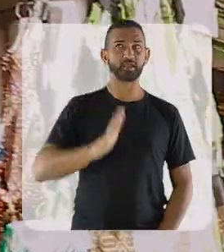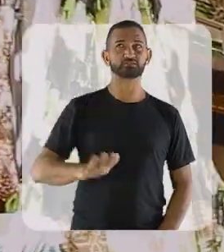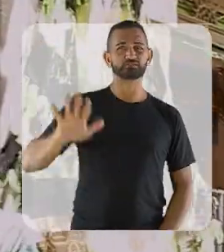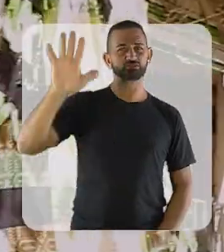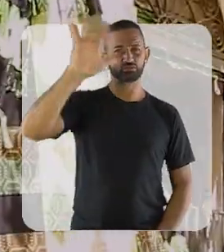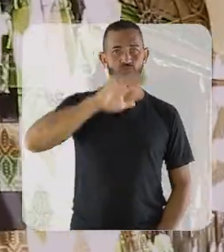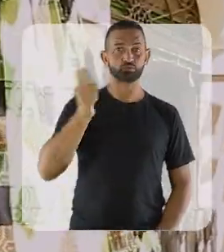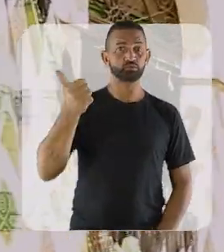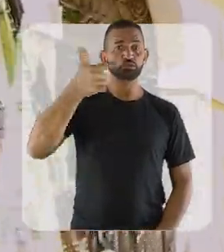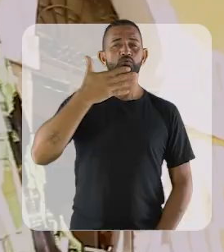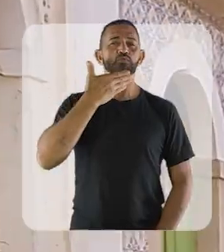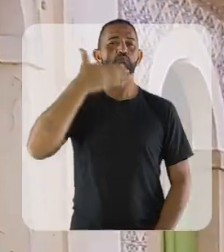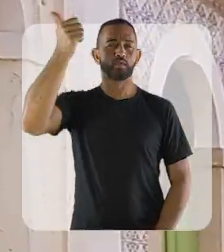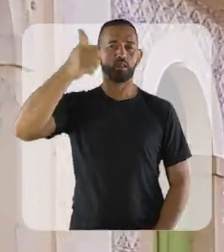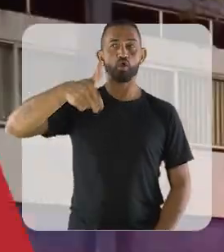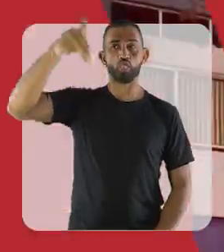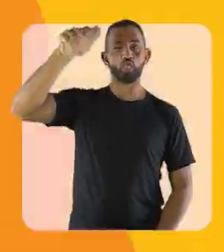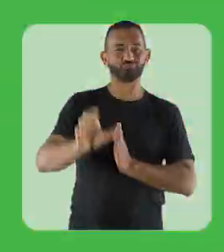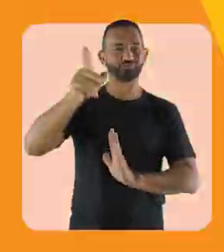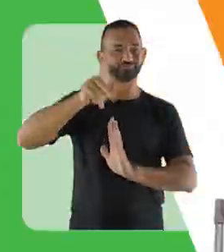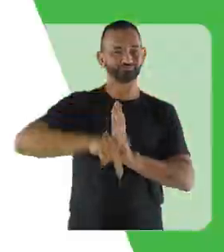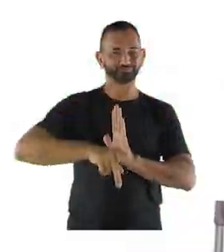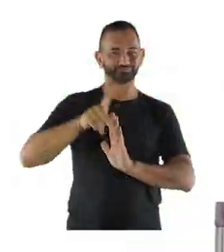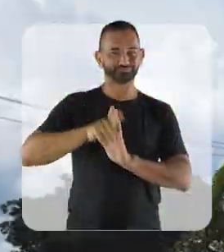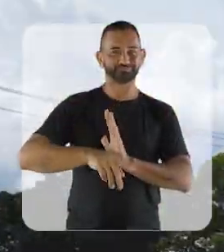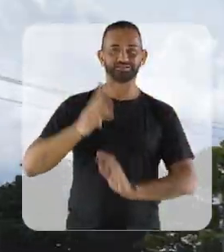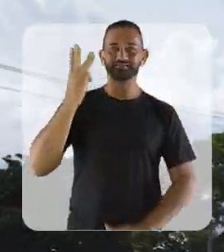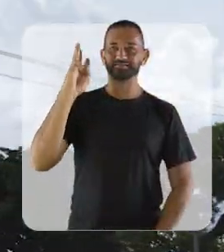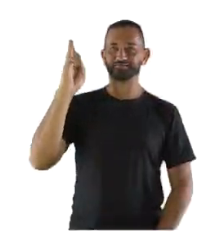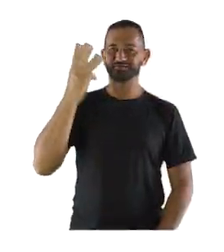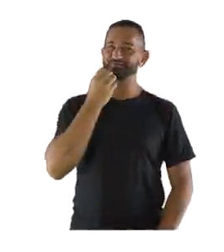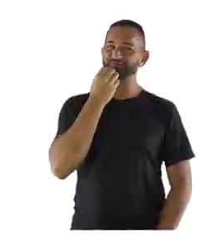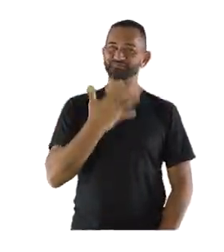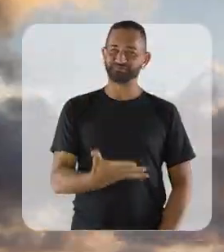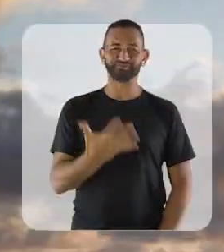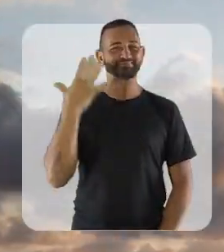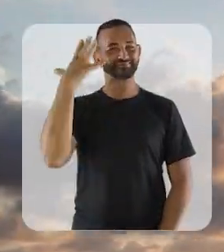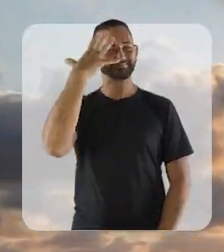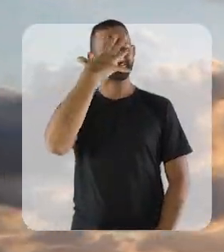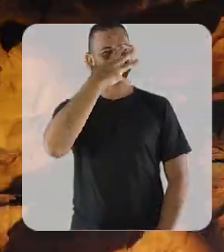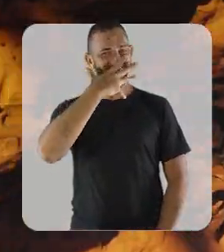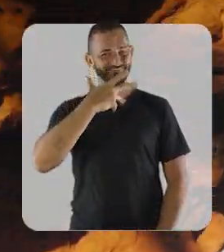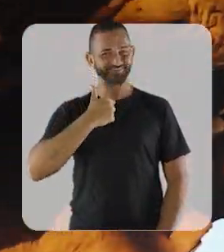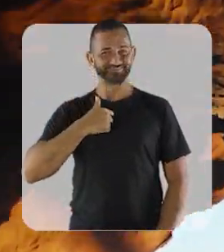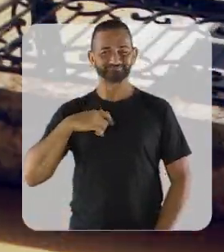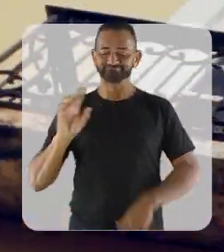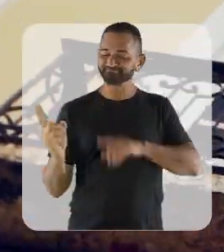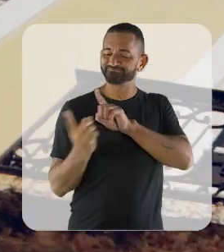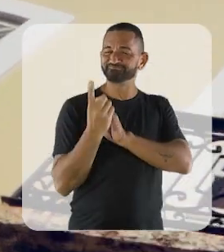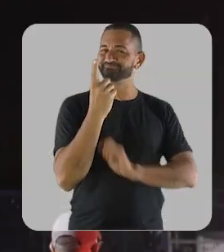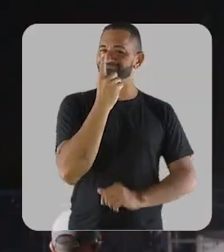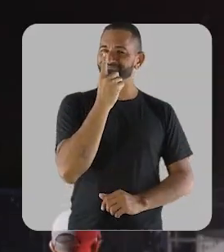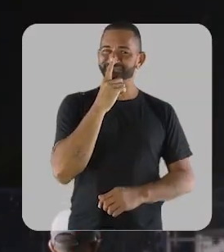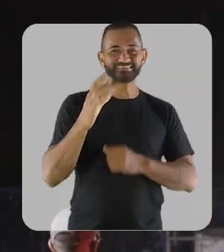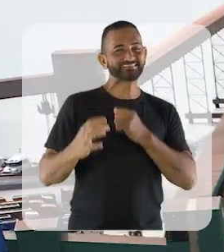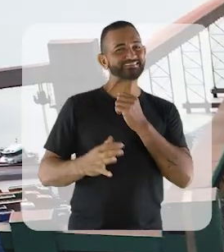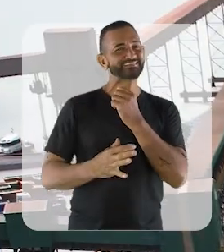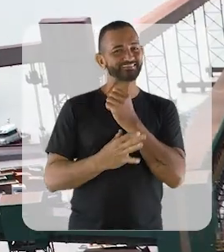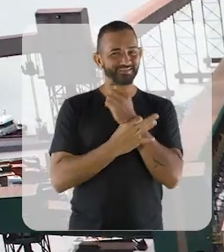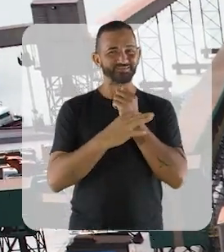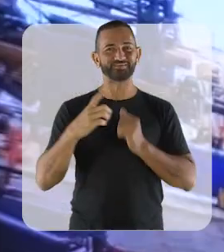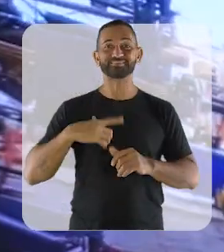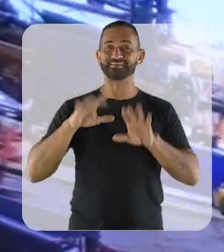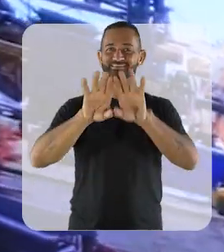e o 2º melhor do Nordeste. O Maranhão é bom, bonito, acolhedor e seguro.